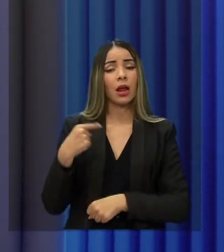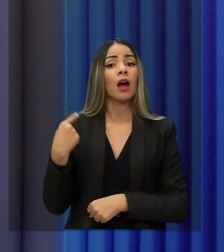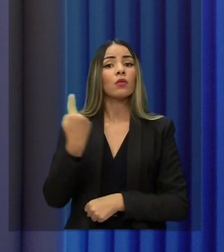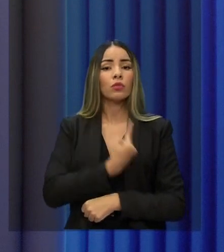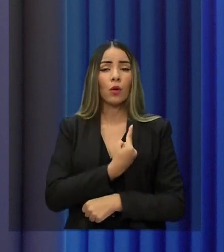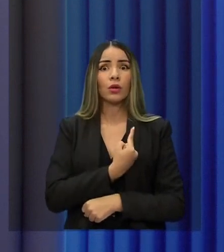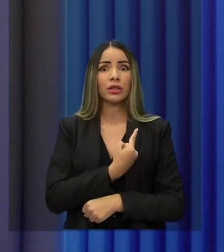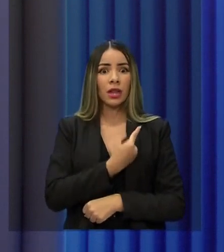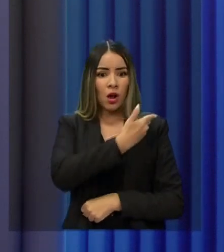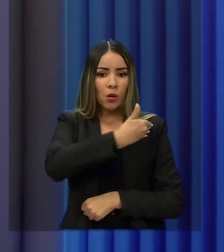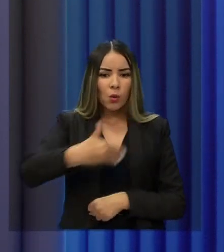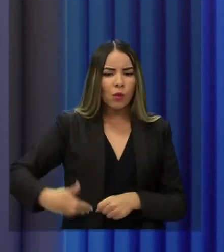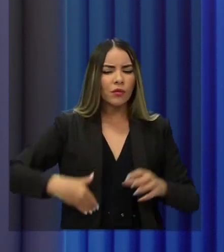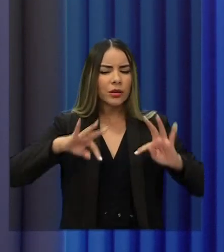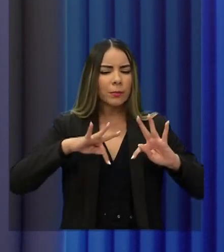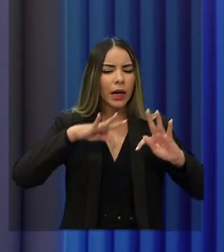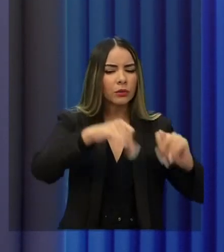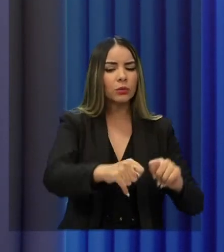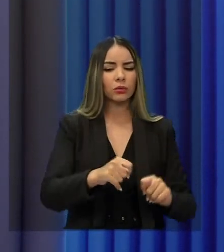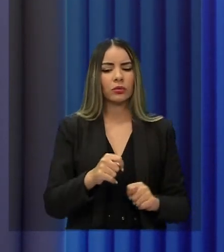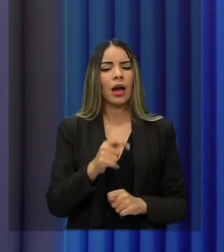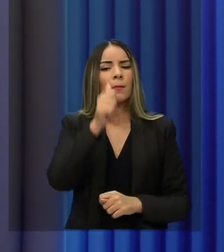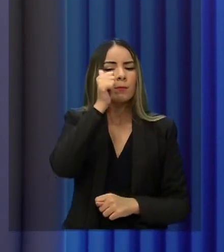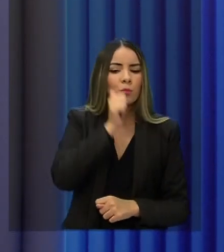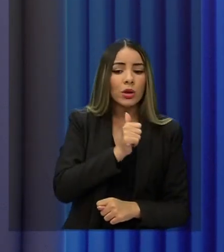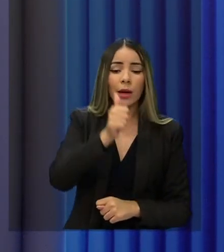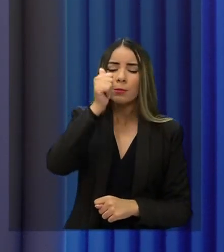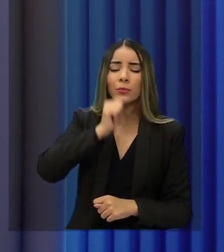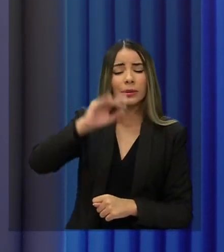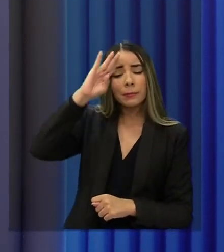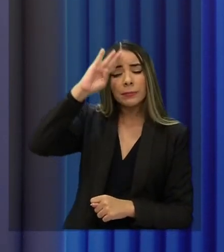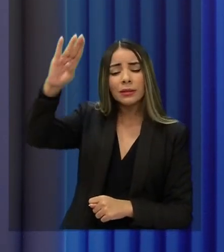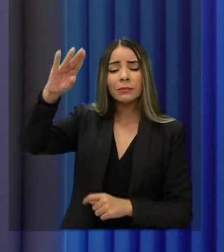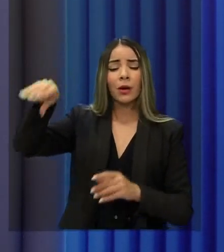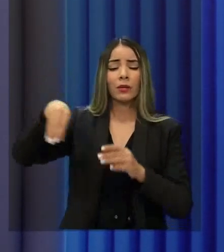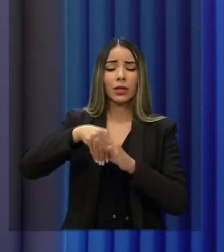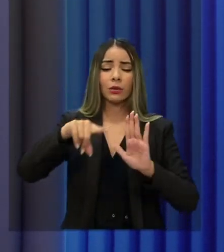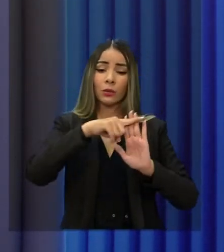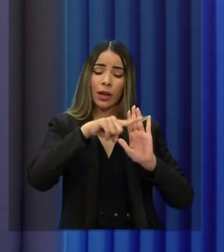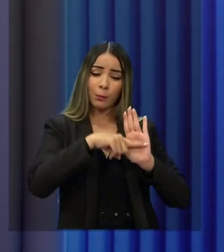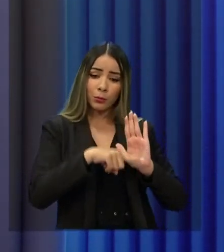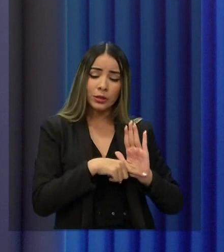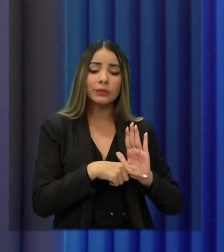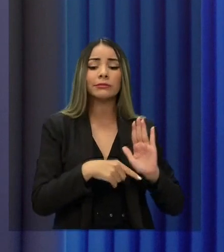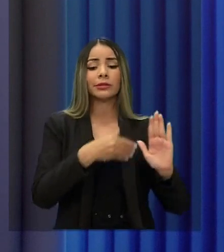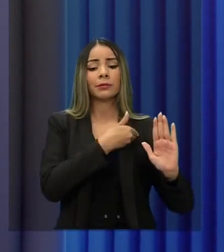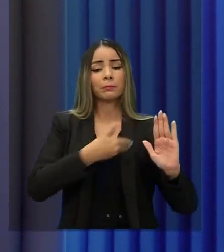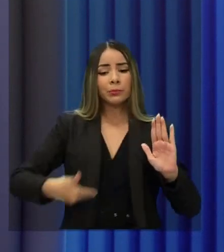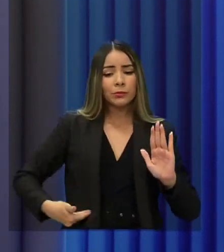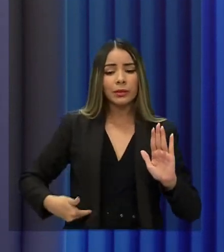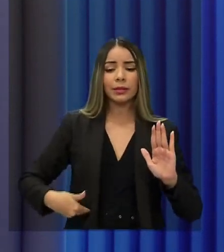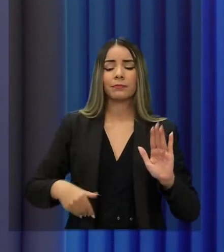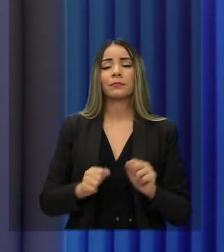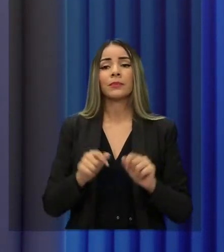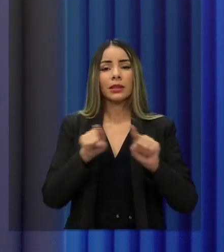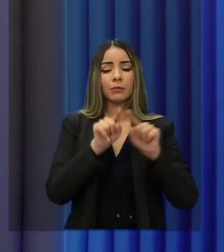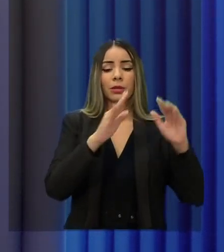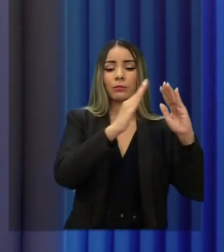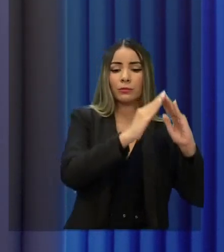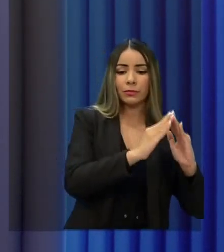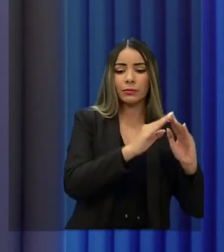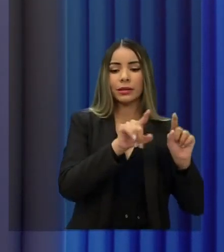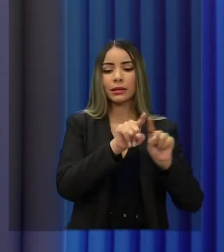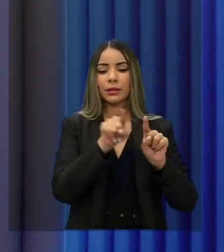para todos, vamos governar para as mulheres. As mulheres têm que estar no centro das políticas públicas, no centro da política pública habitacional, no centro da política